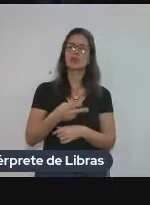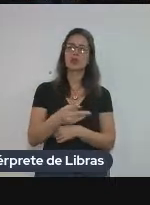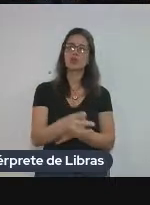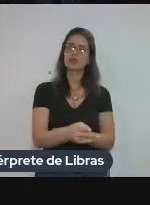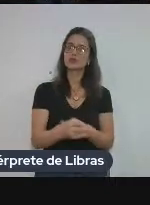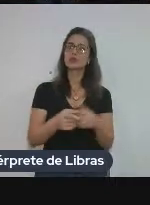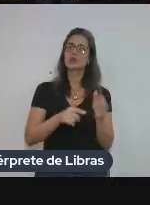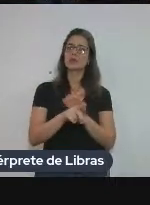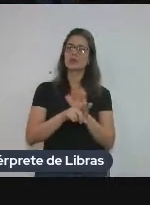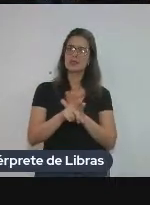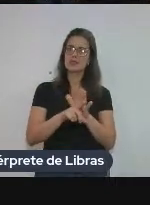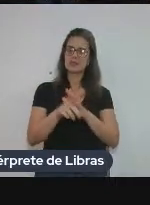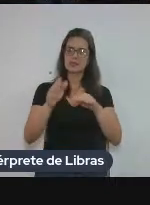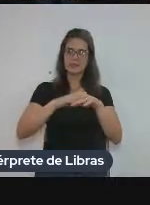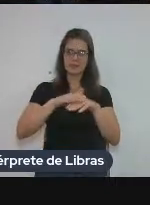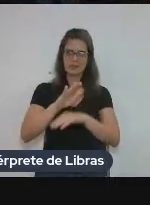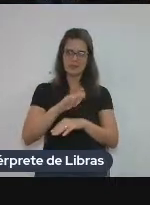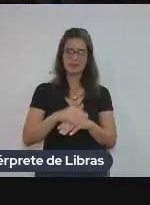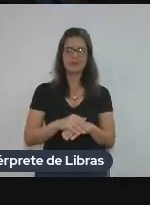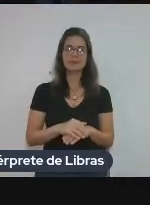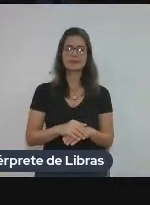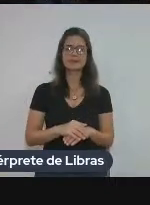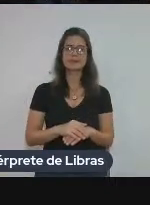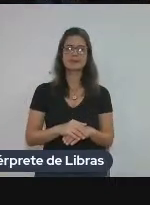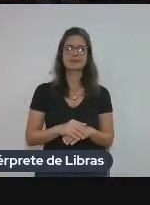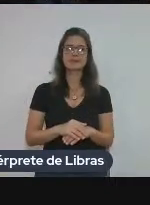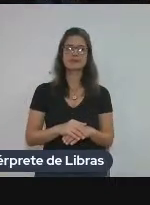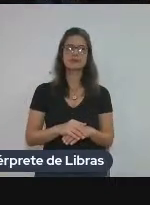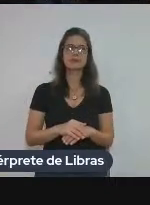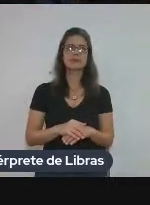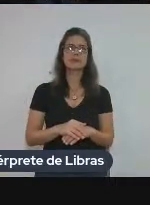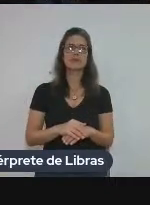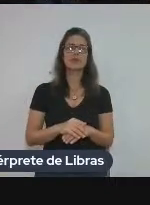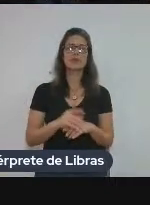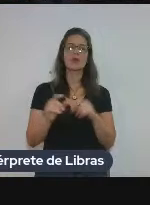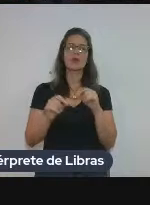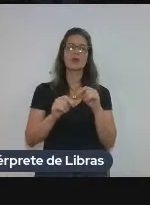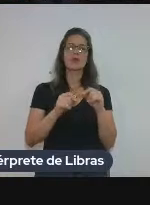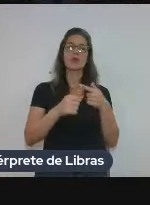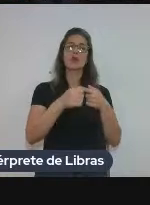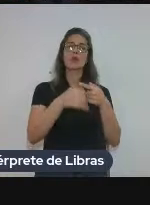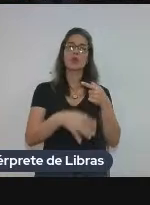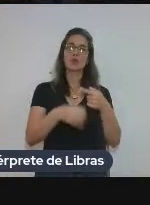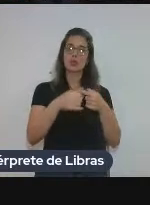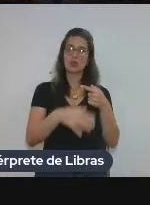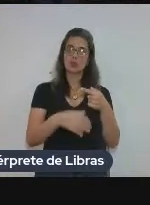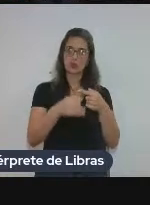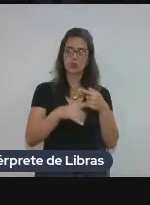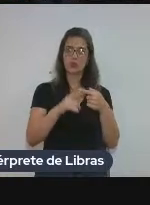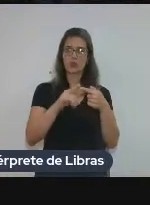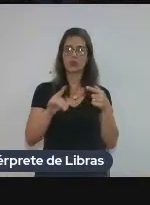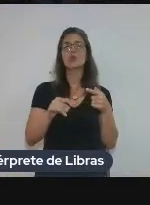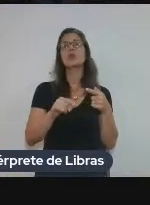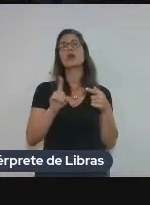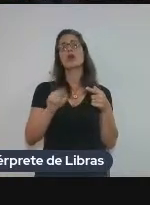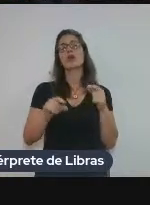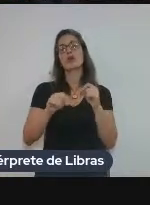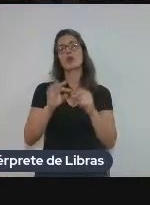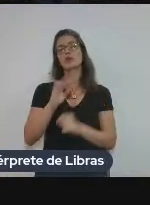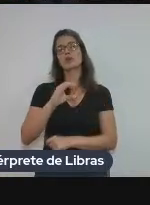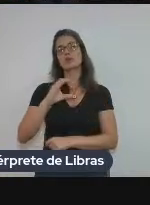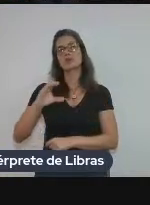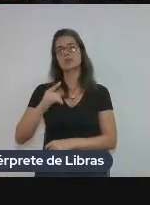ampliando ele. Bom, o que culminou o Glossário foi um trabalho de conclusão de curso, 2019,